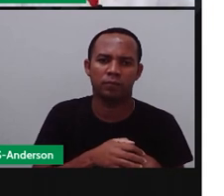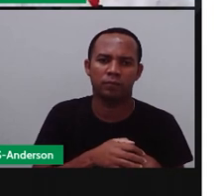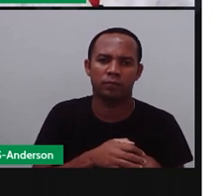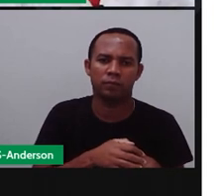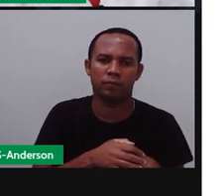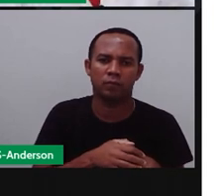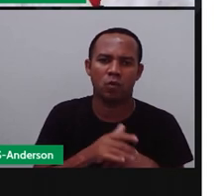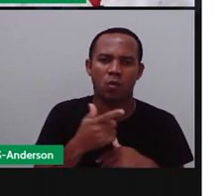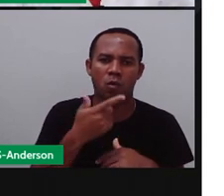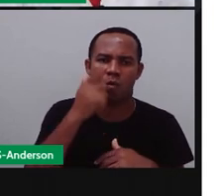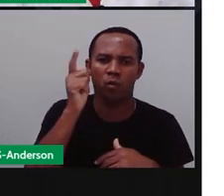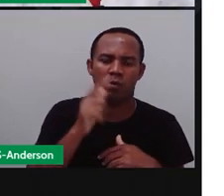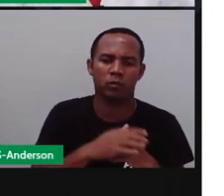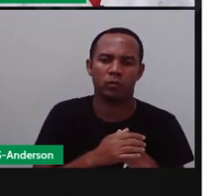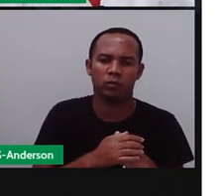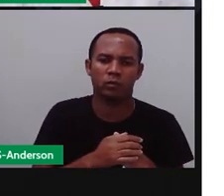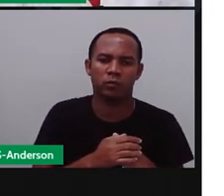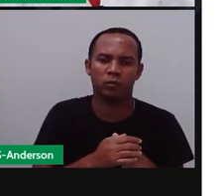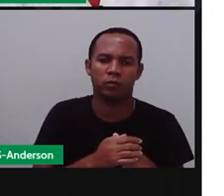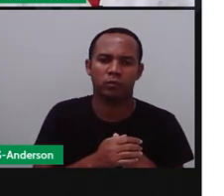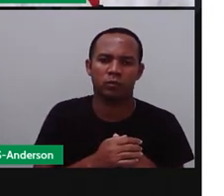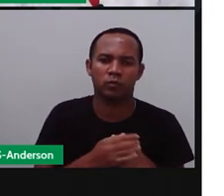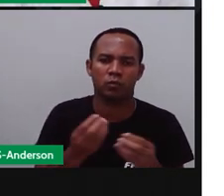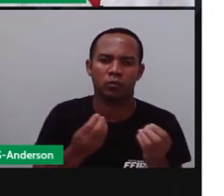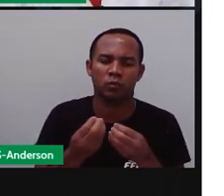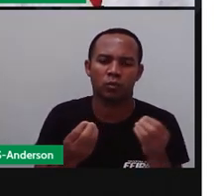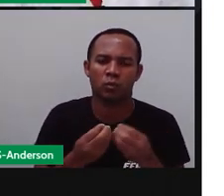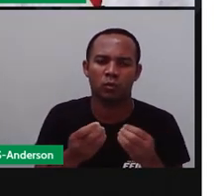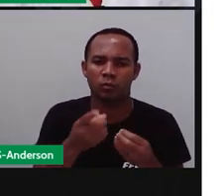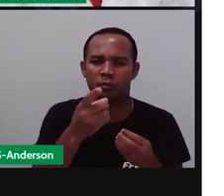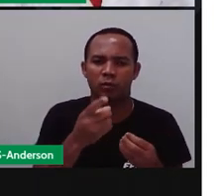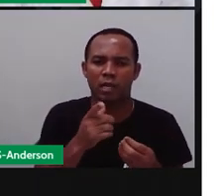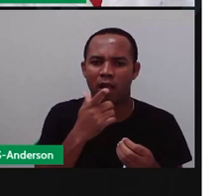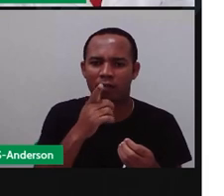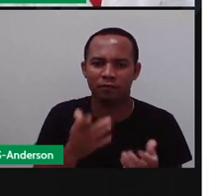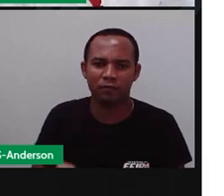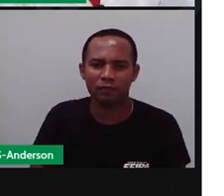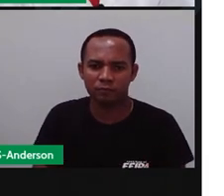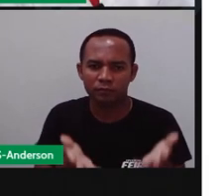E aqui mais uma imagem, né? Dessa lavagem, né? Dos santos.